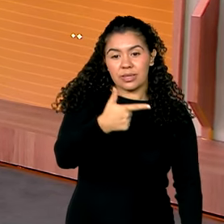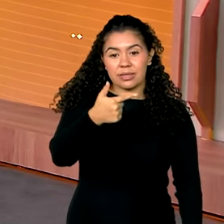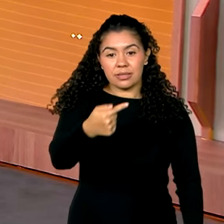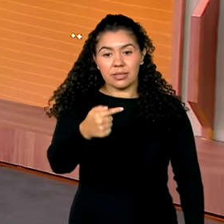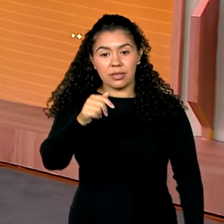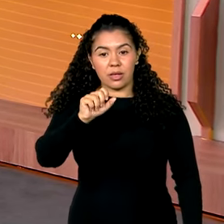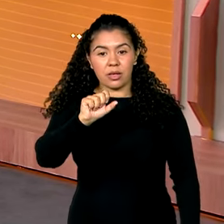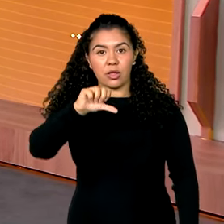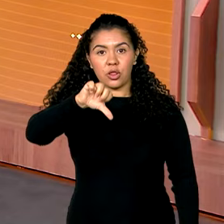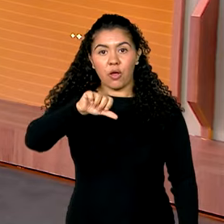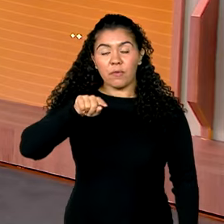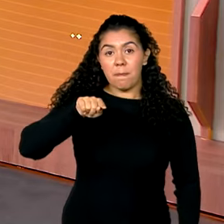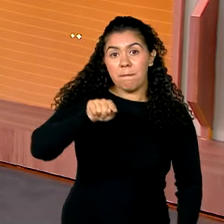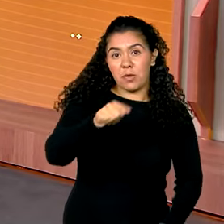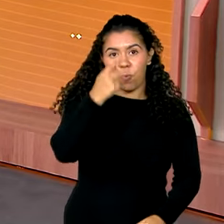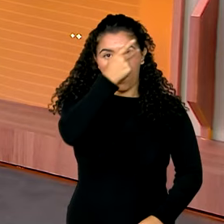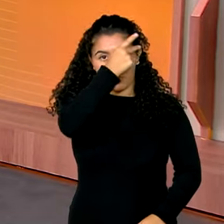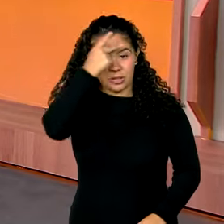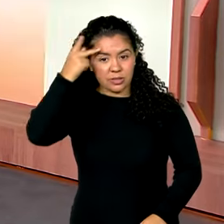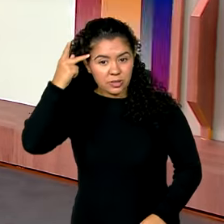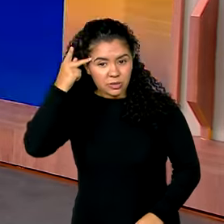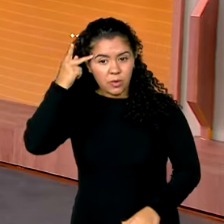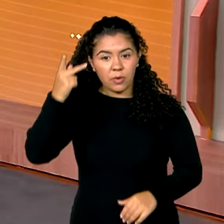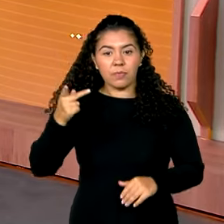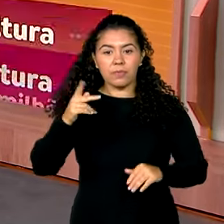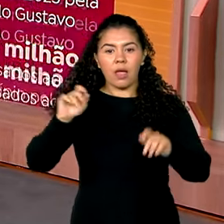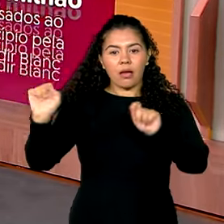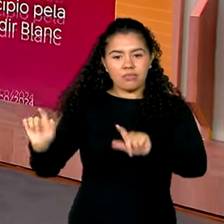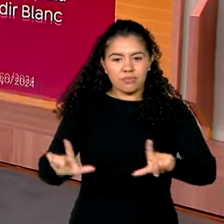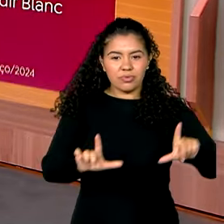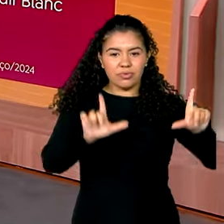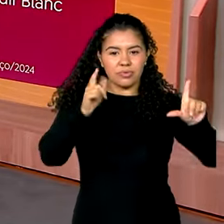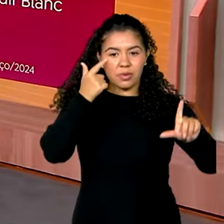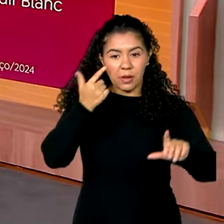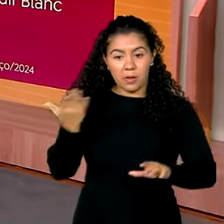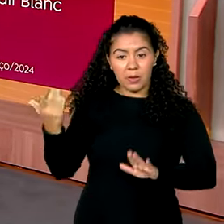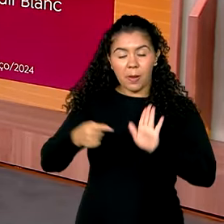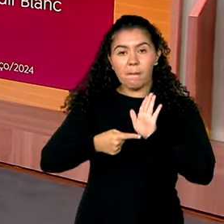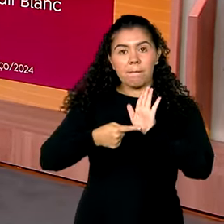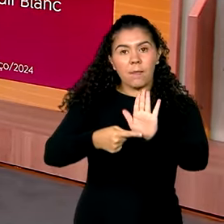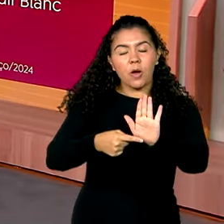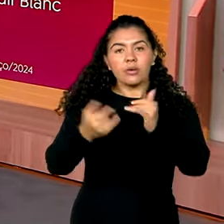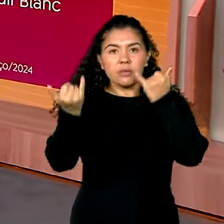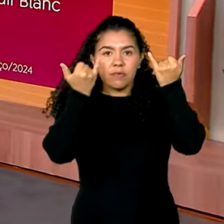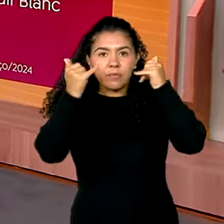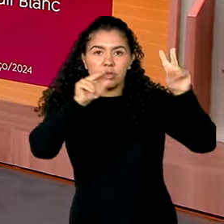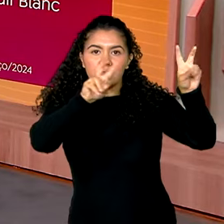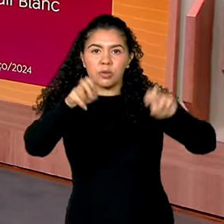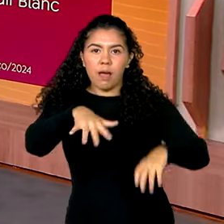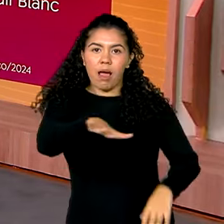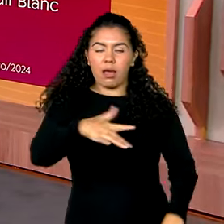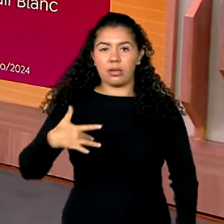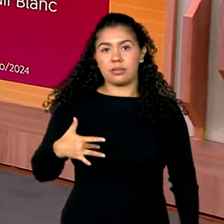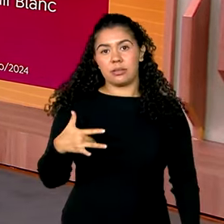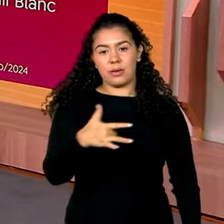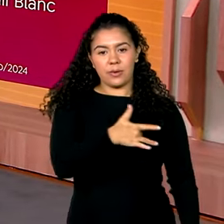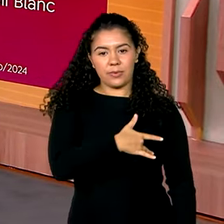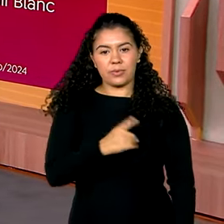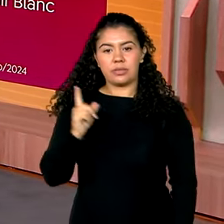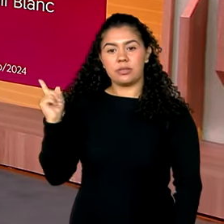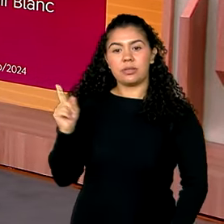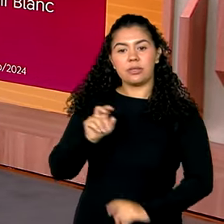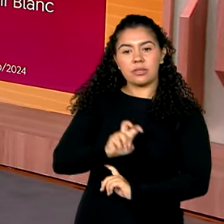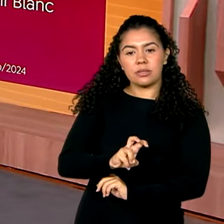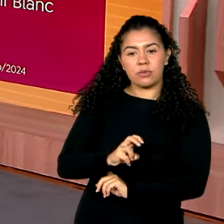mil pessoas. Agora, na próxima tela, a gente vai conferir dados de saúde. Saúde aqui, 52